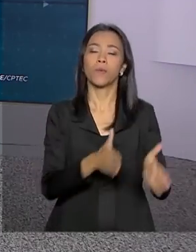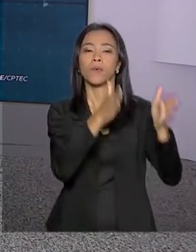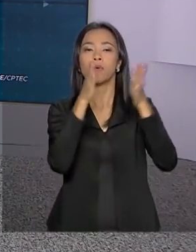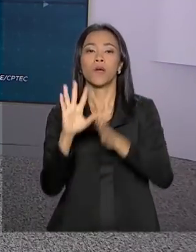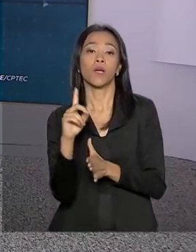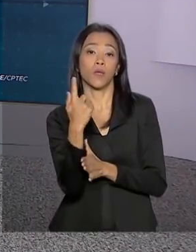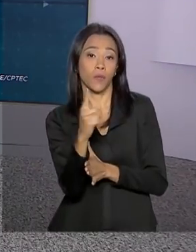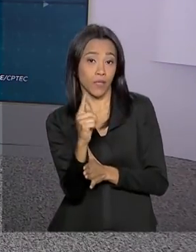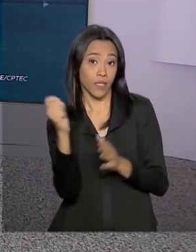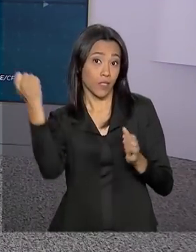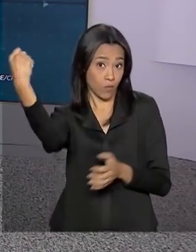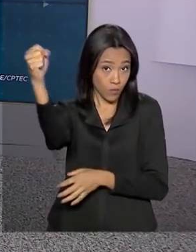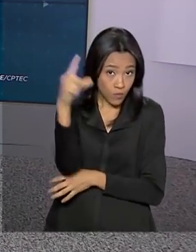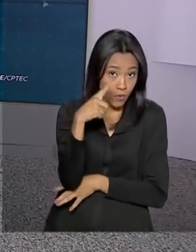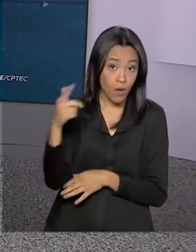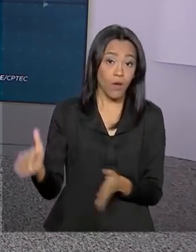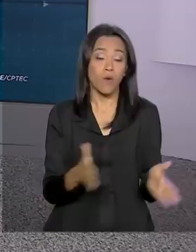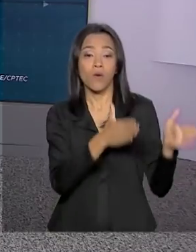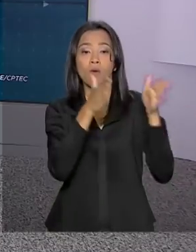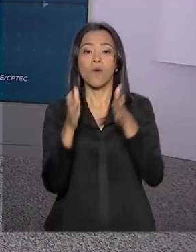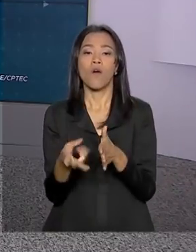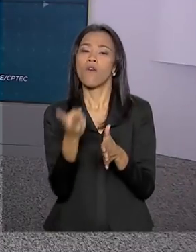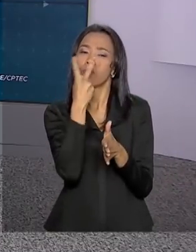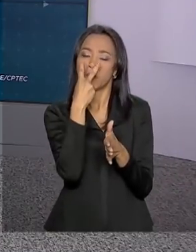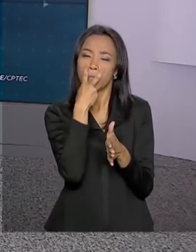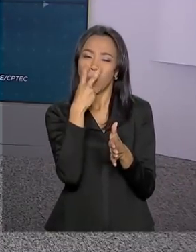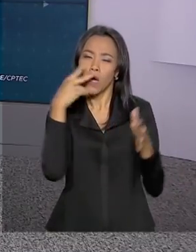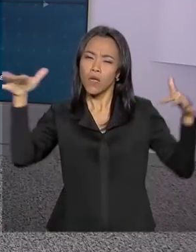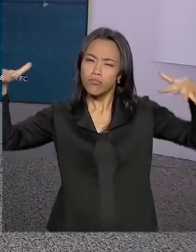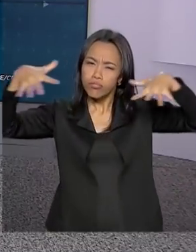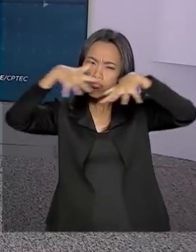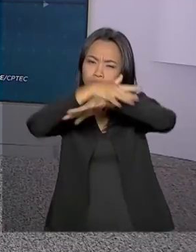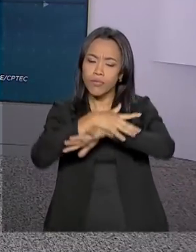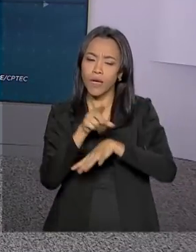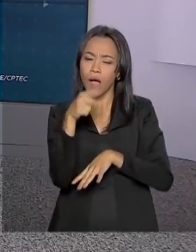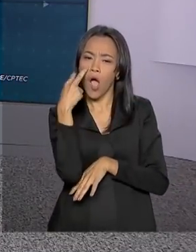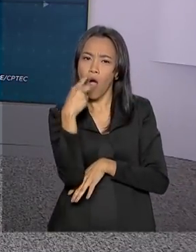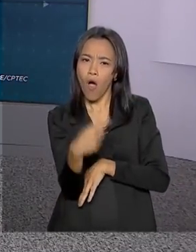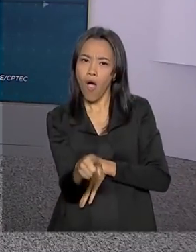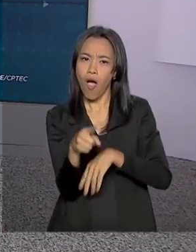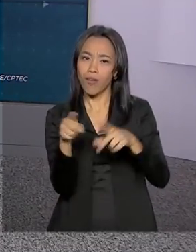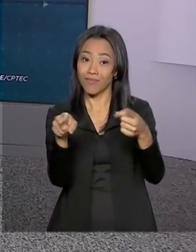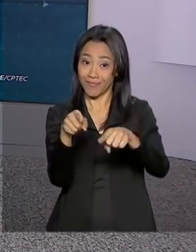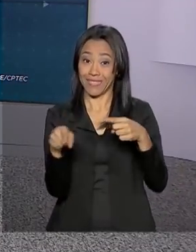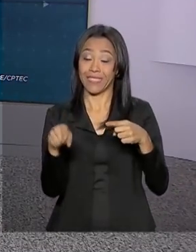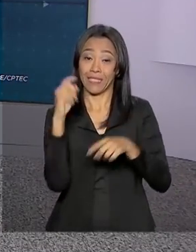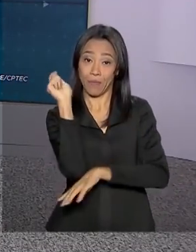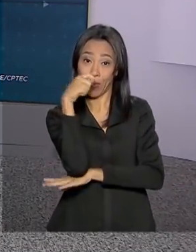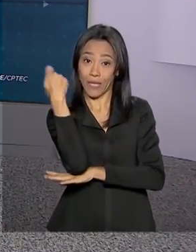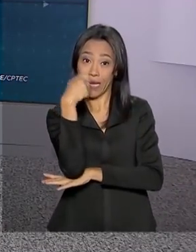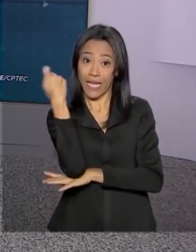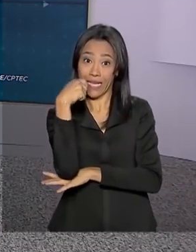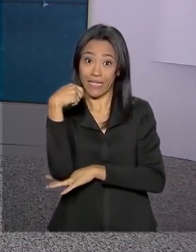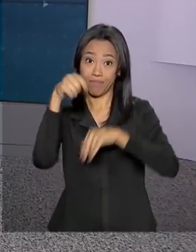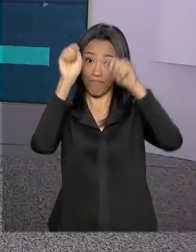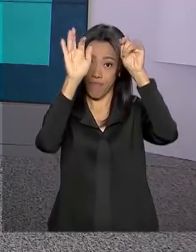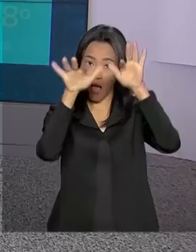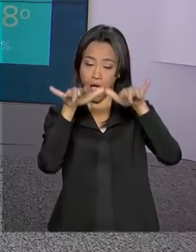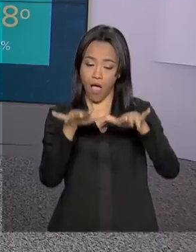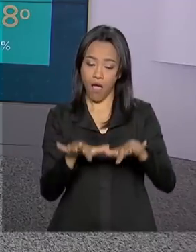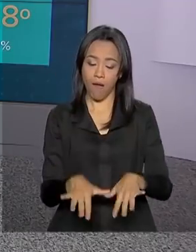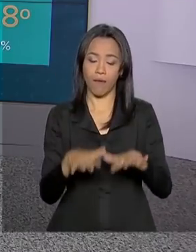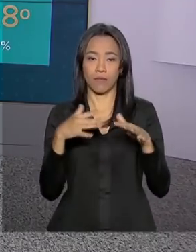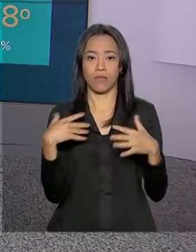predomínio de sol. Em Vitória, o tempo está nublado. E em Porto Alegre, olha só, temos geada. Vamos agora às temperaturas.